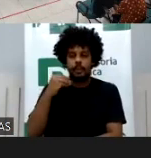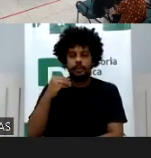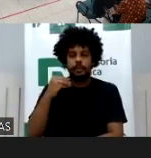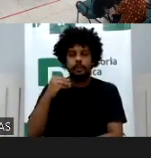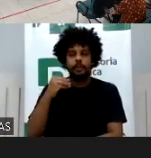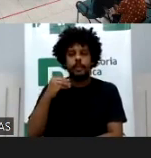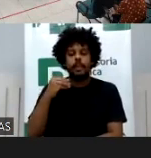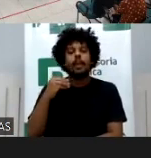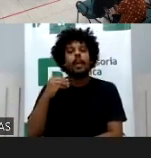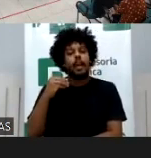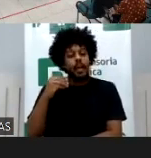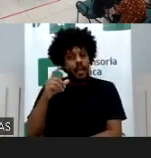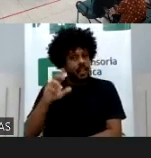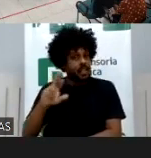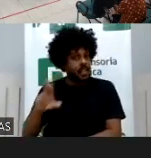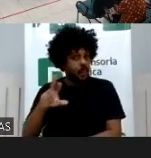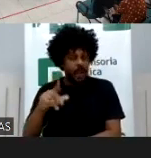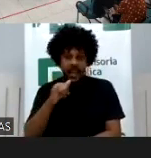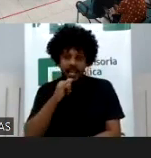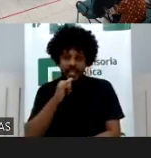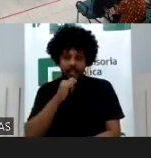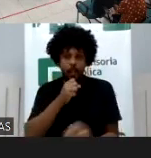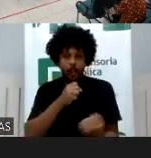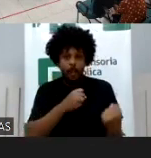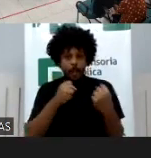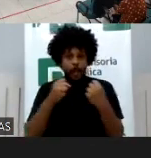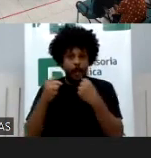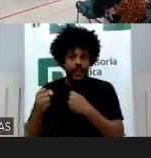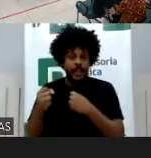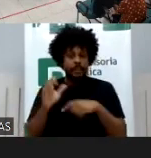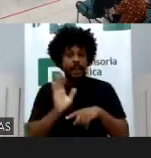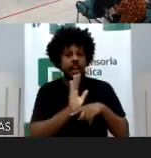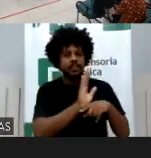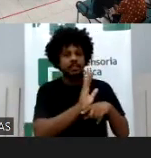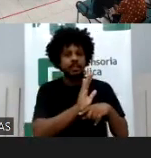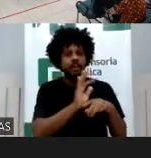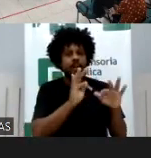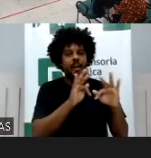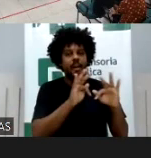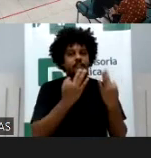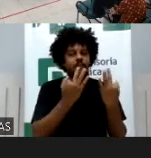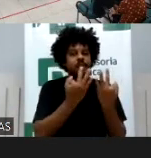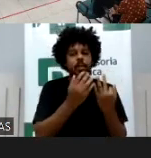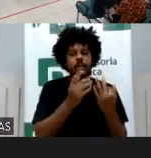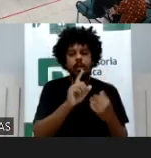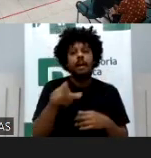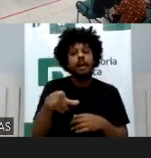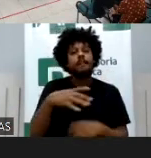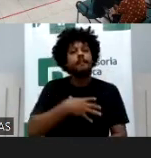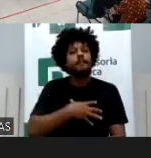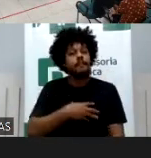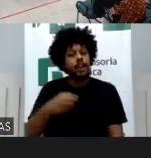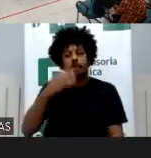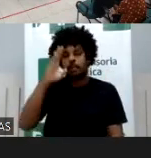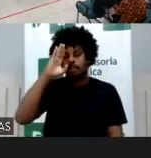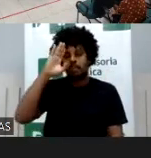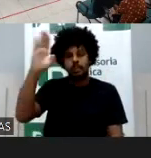exercido para beneficiar os filhos. Tem uma discussão sobre ambiente digital e comunidade